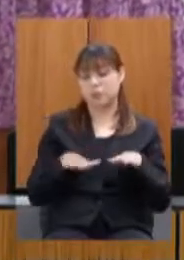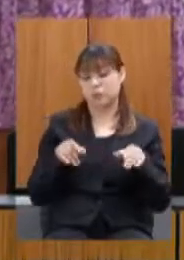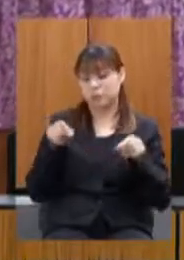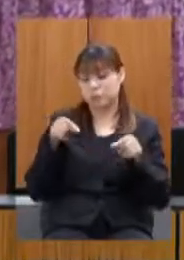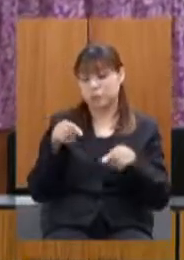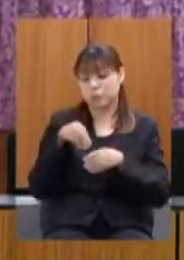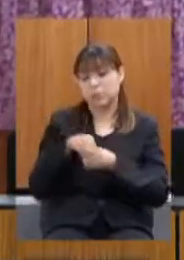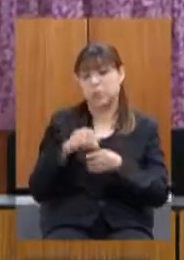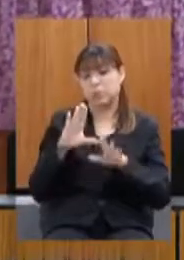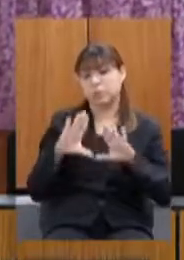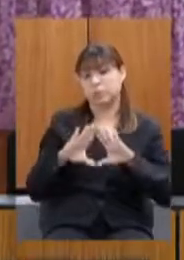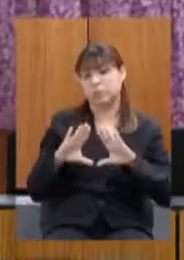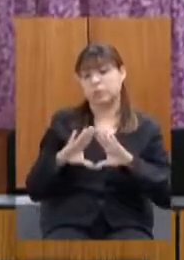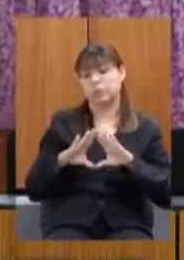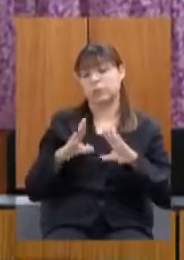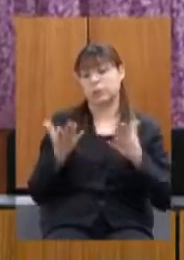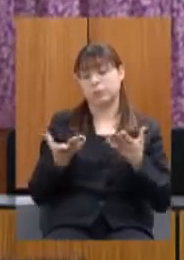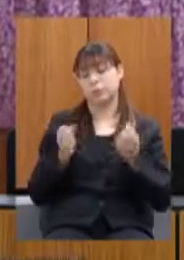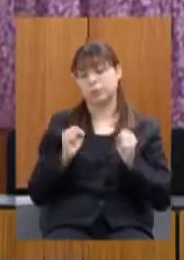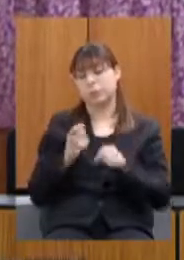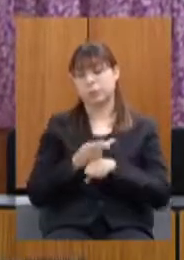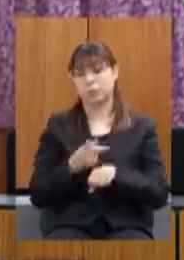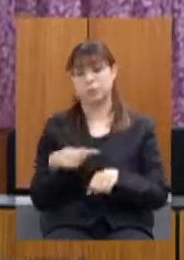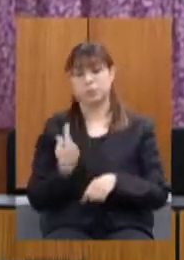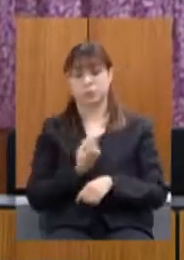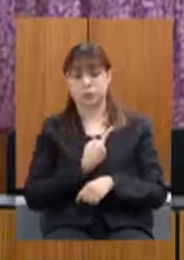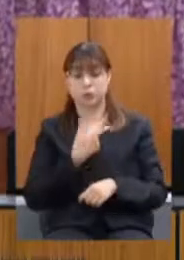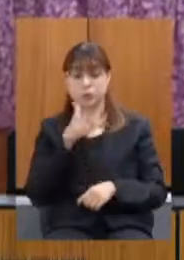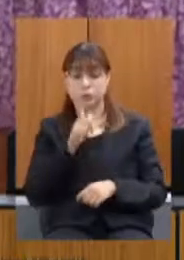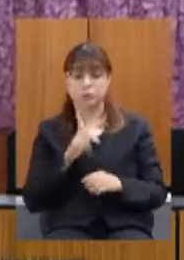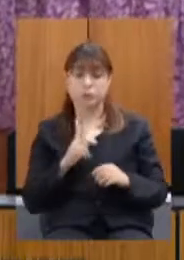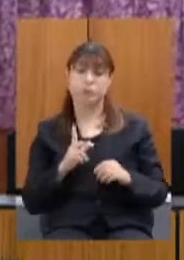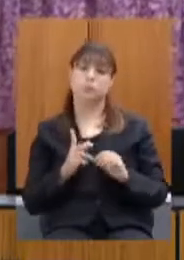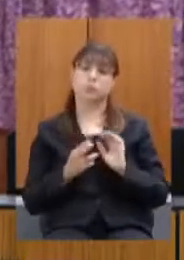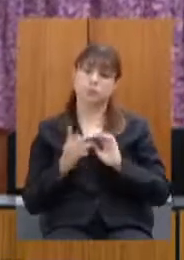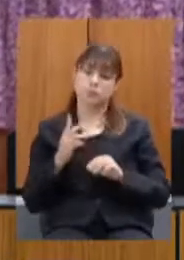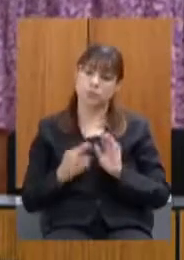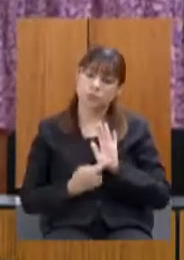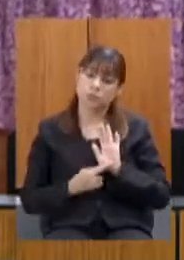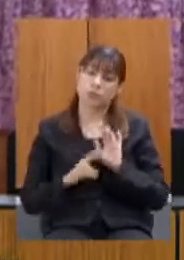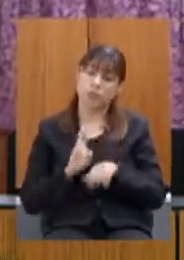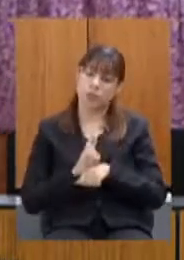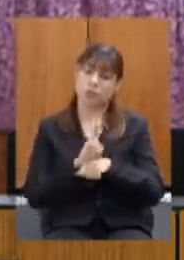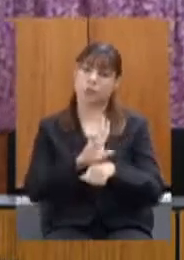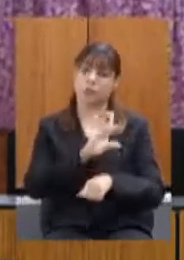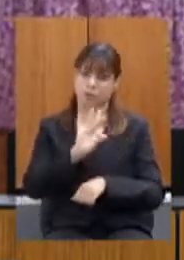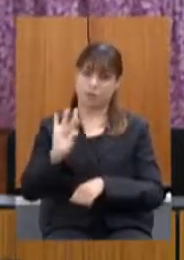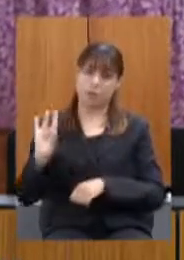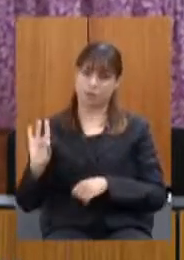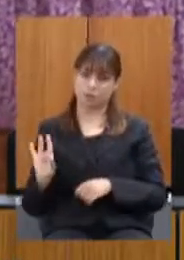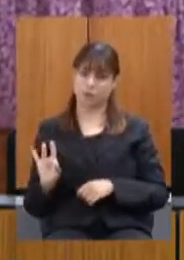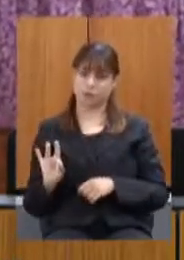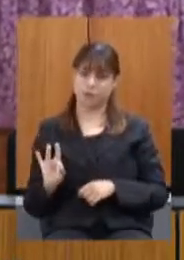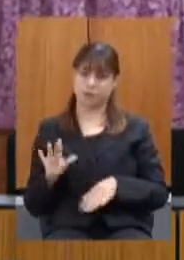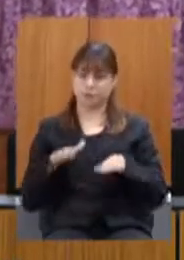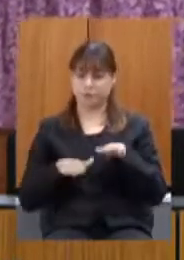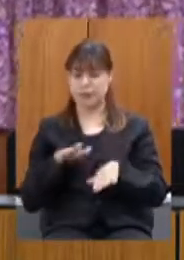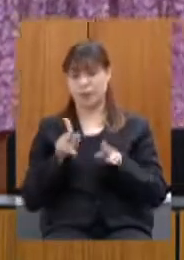para que nós possamos ser a voz o clamor de cada um deles então muitas vezes as pessoas